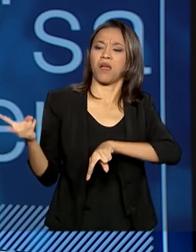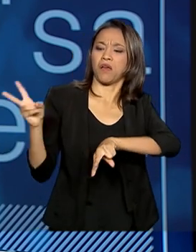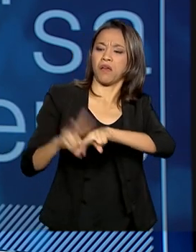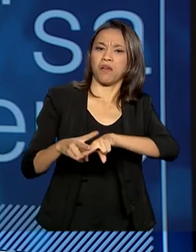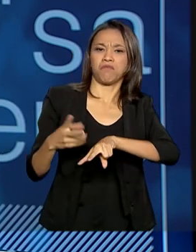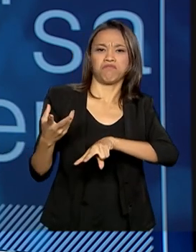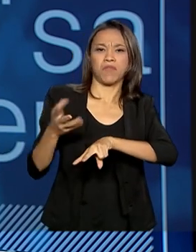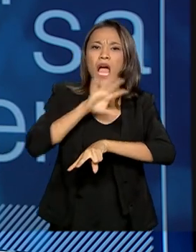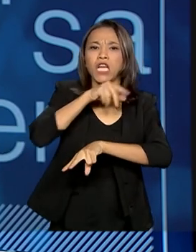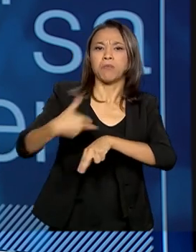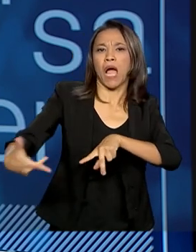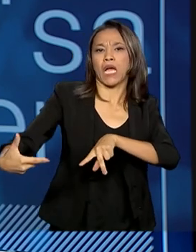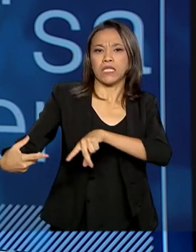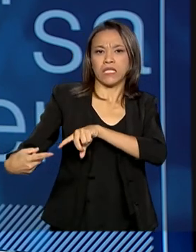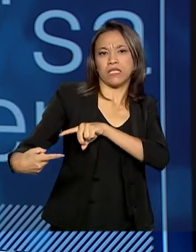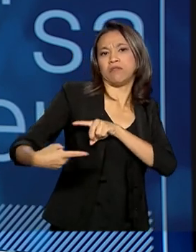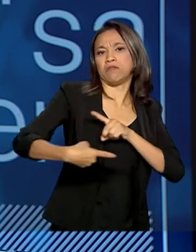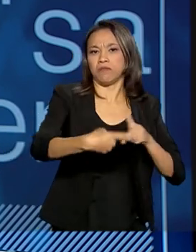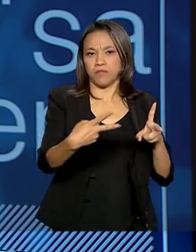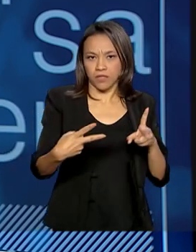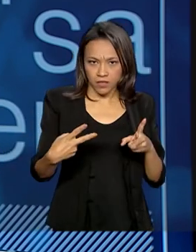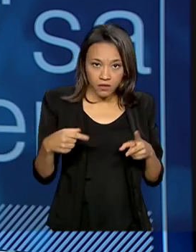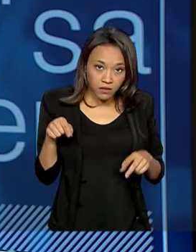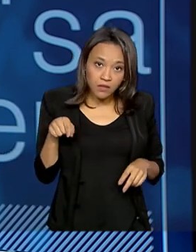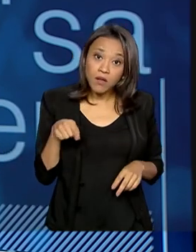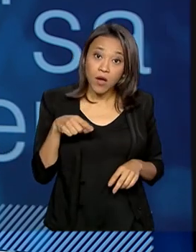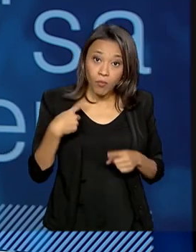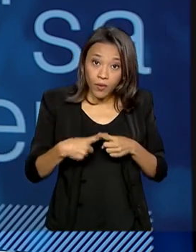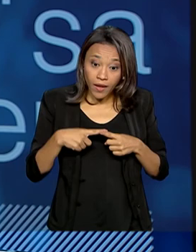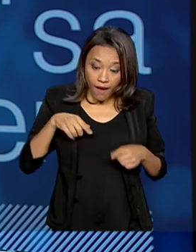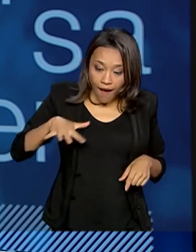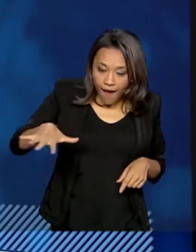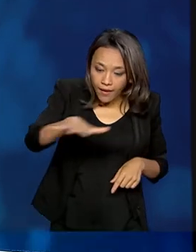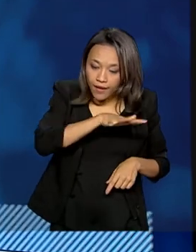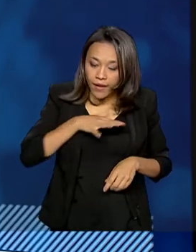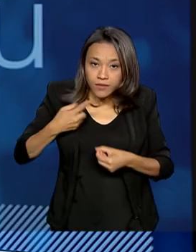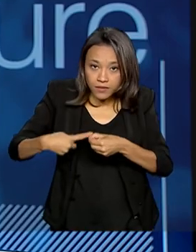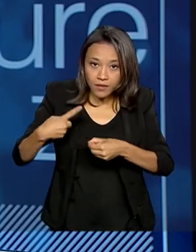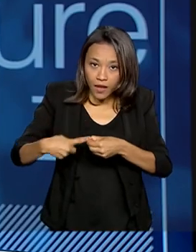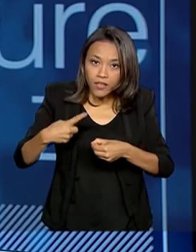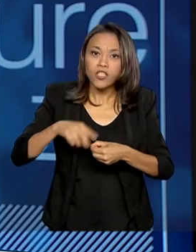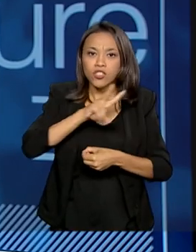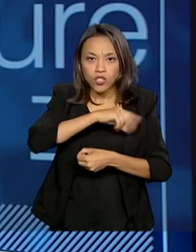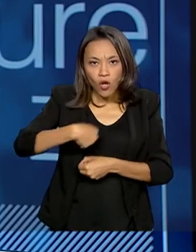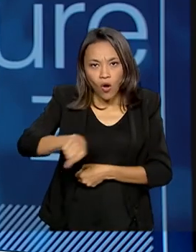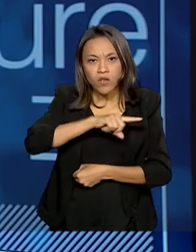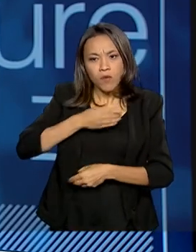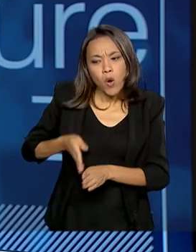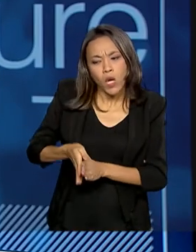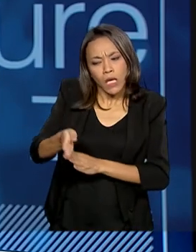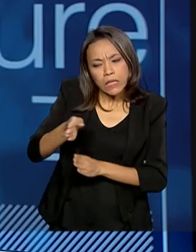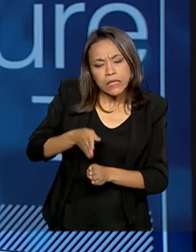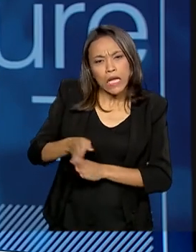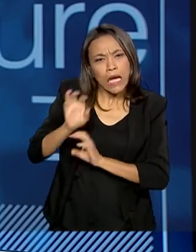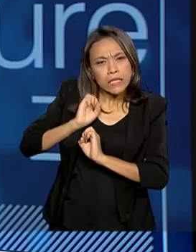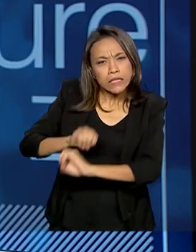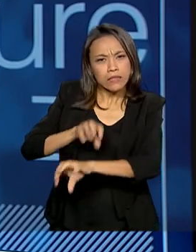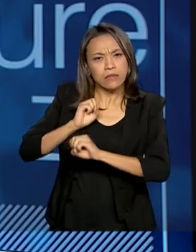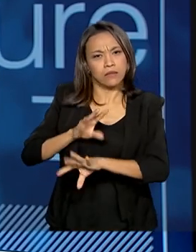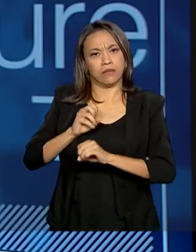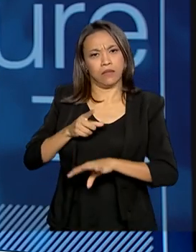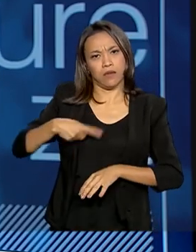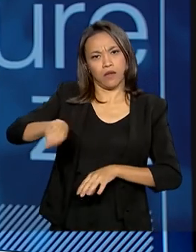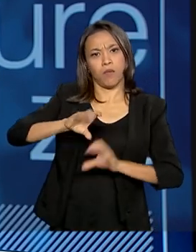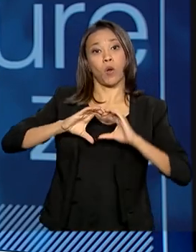combate ao tráfico ilegal de animais que aquela comunidade, gente vai ter uma educação ambiental muito importante para toda a comunidade e